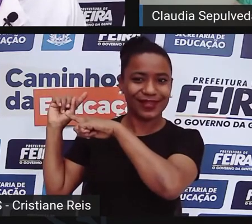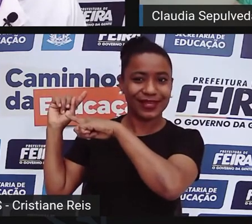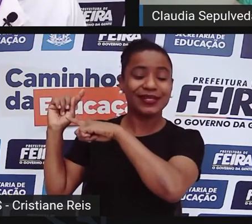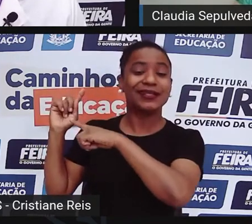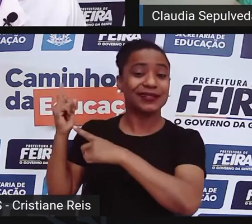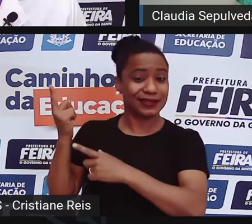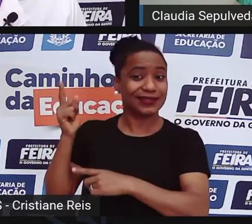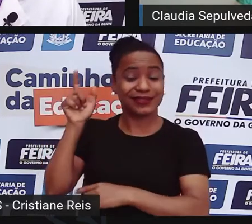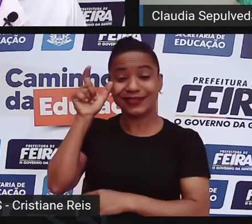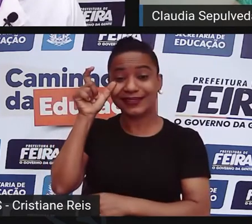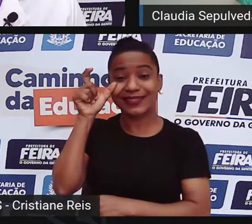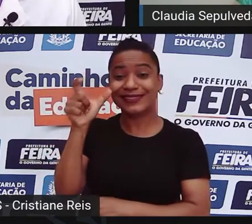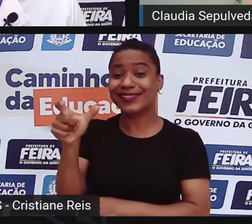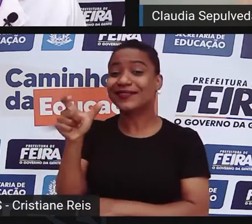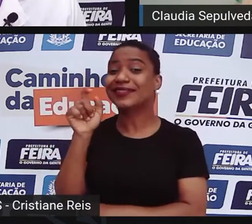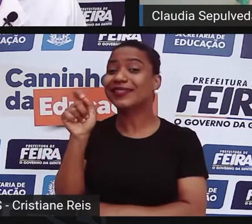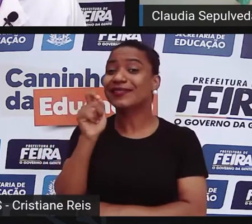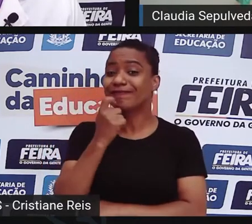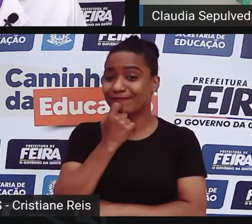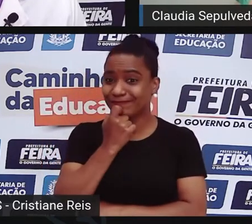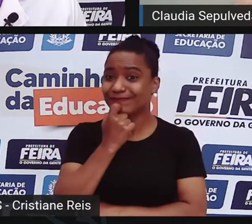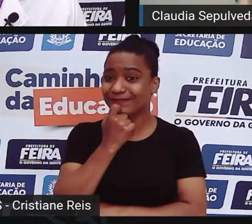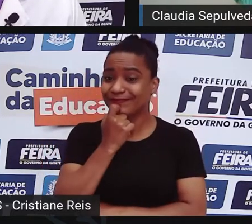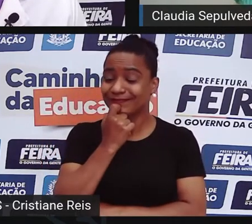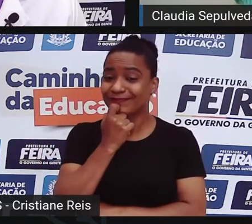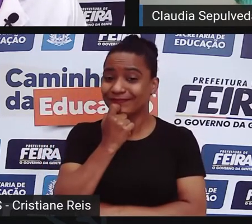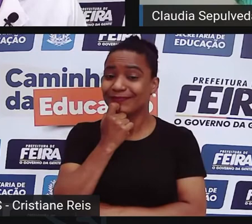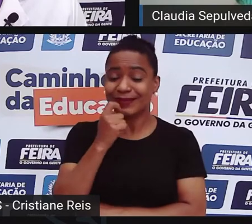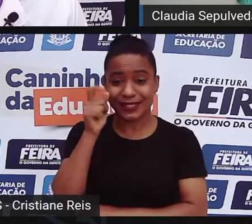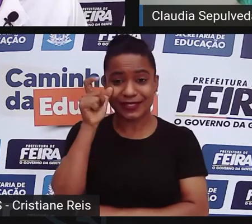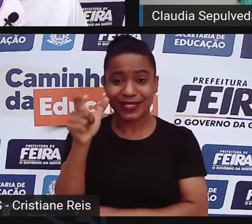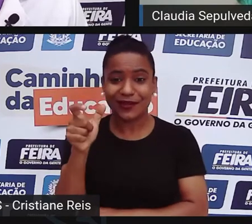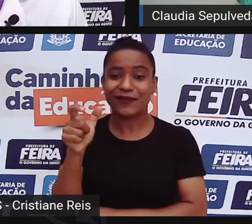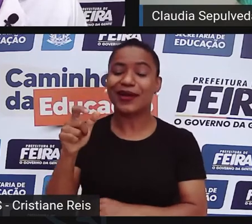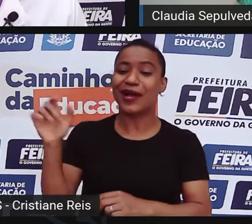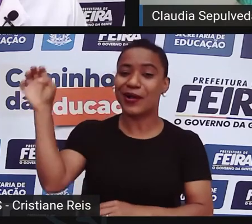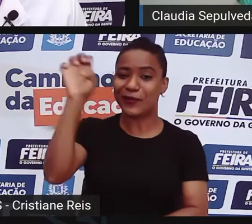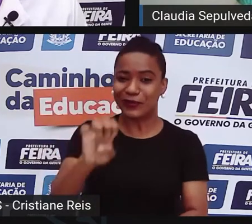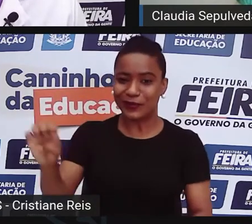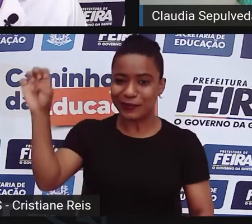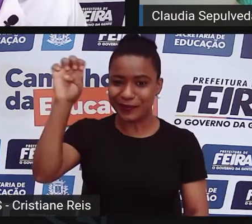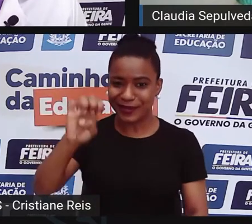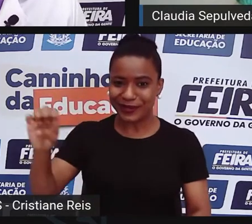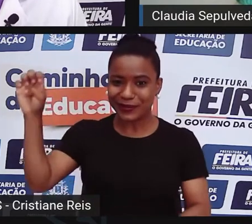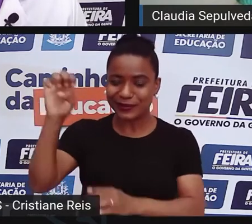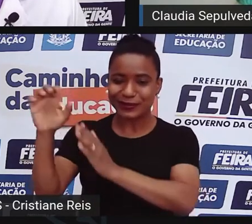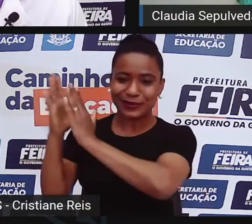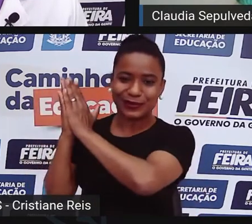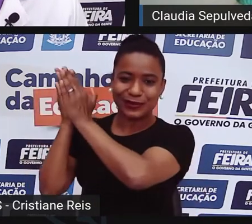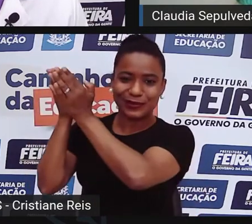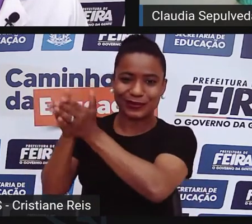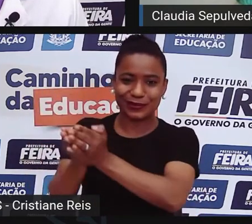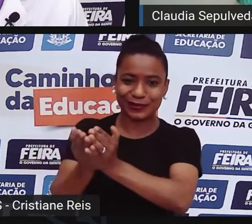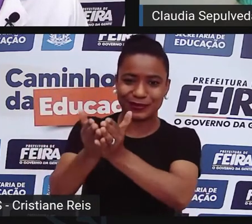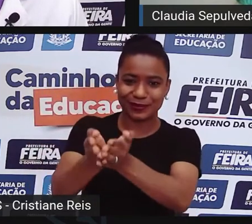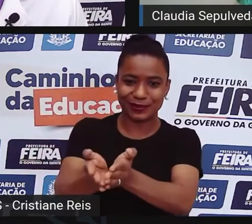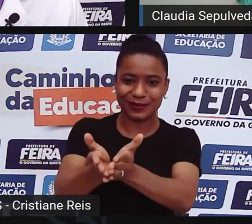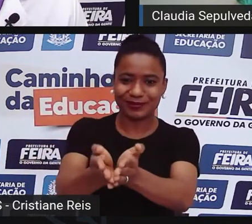interessava a quem? A os colonizadores europeus no empreendimento da